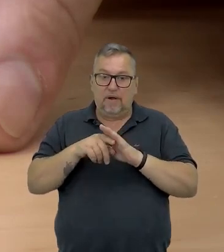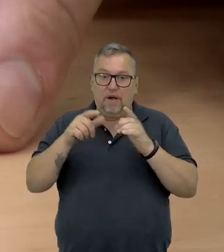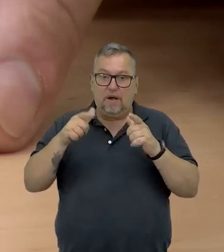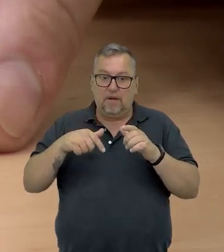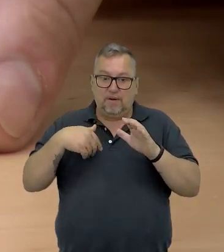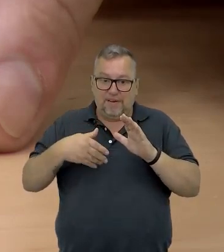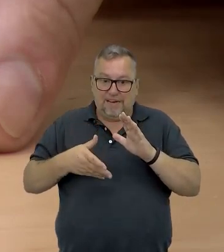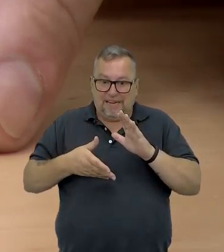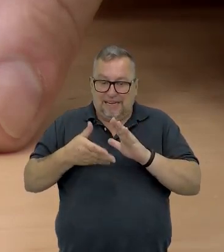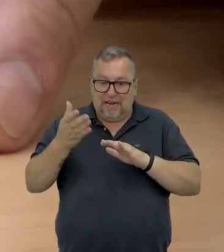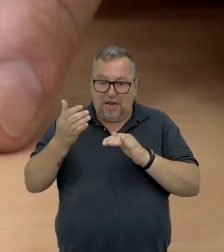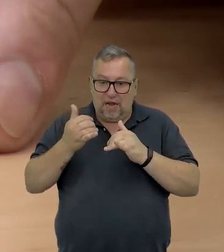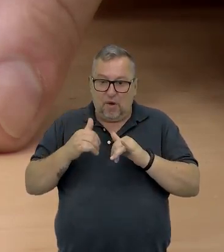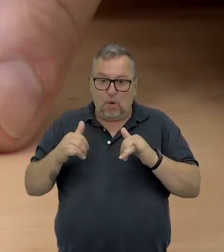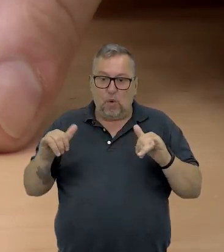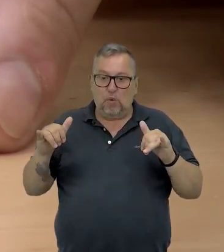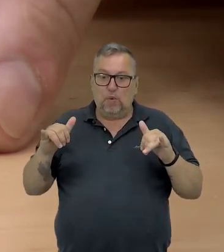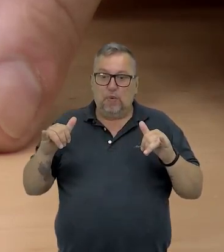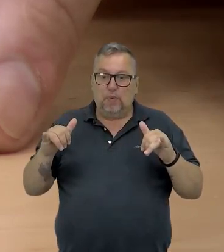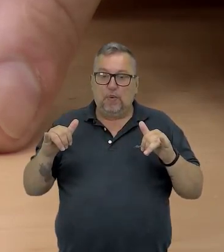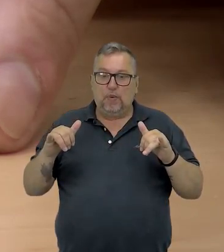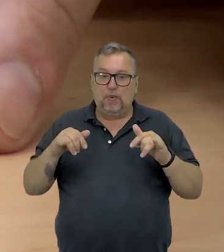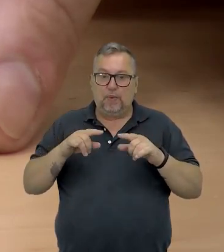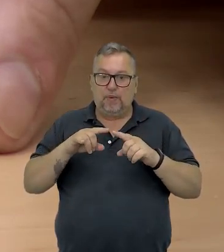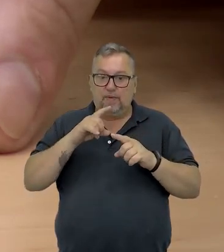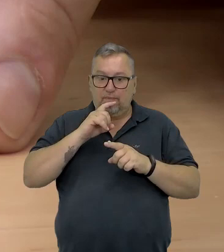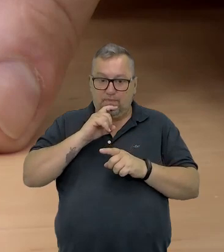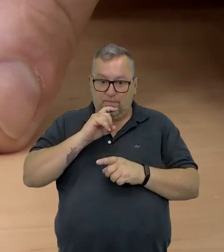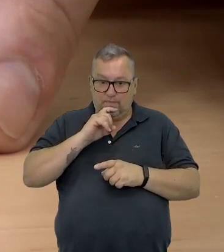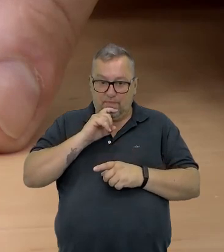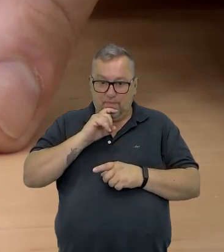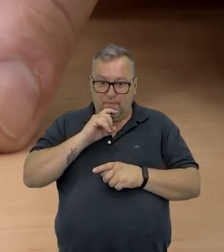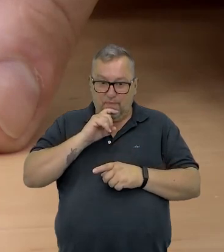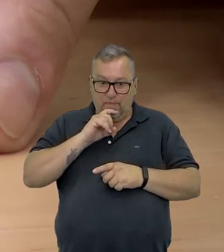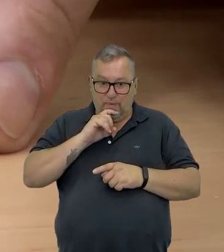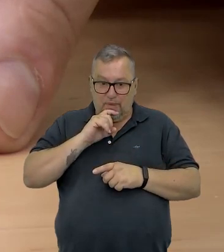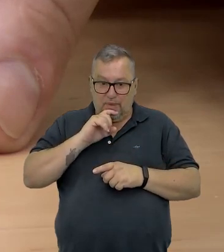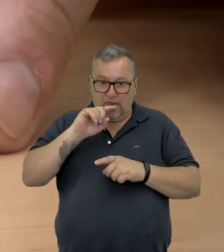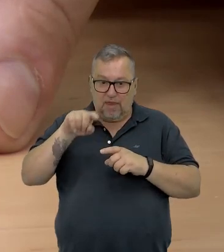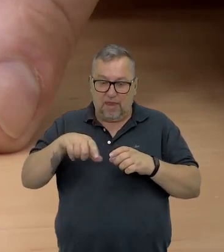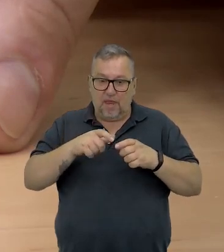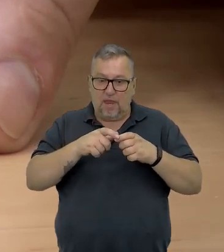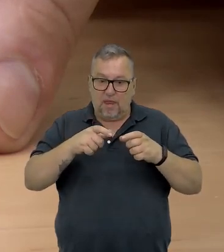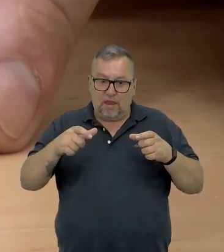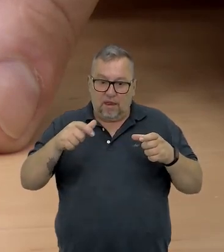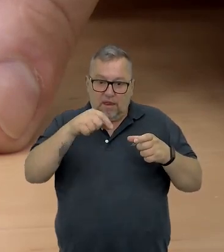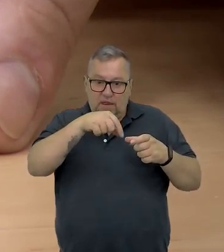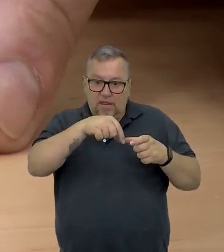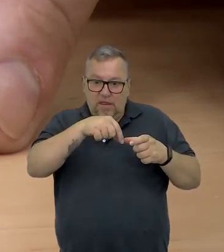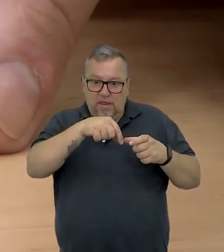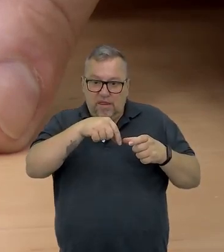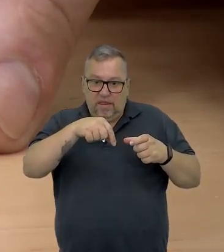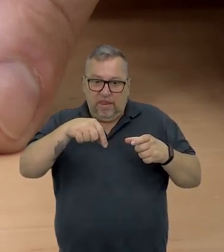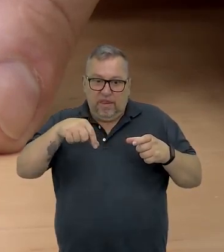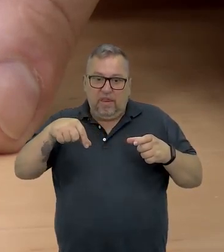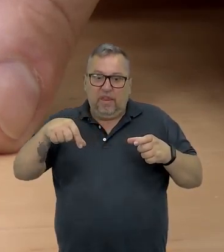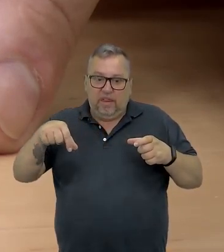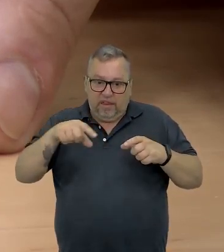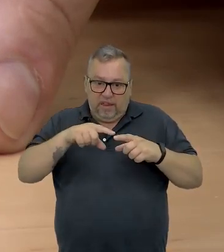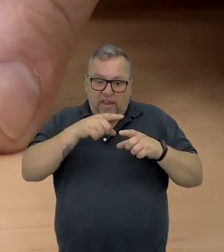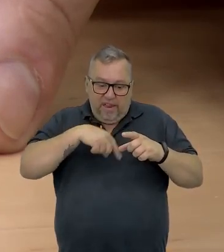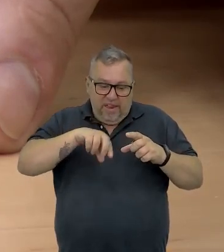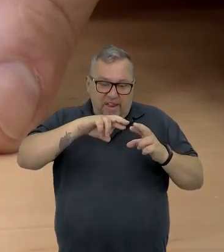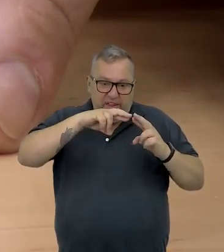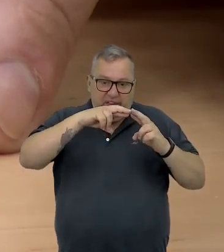saindo a corrente. A corrente passa pelo fio verde, ó. Ela entra na protoboard. Ela passa pelo